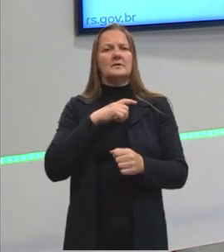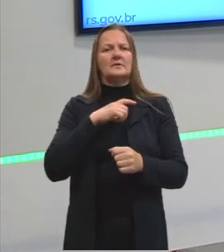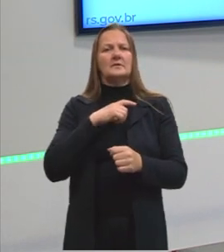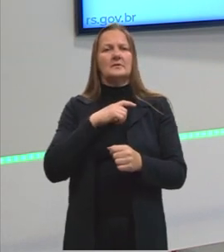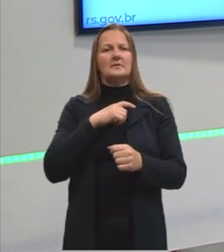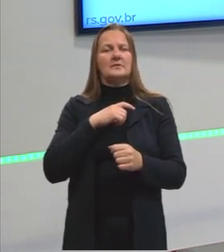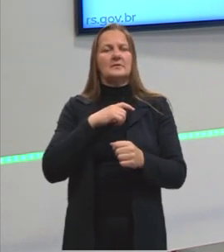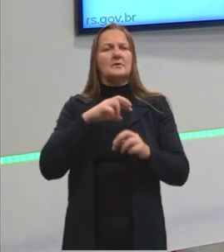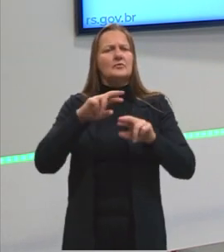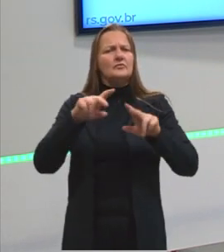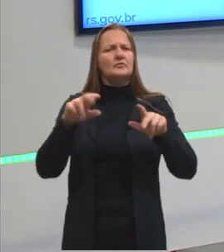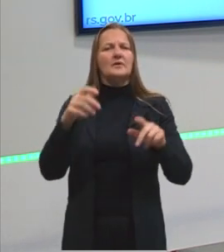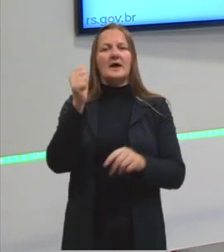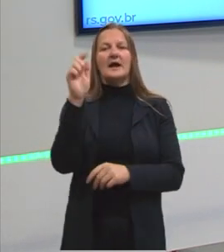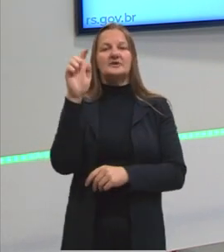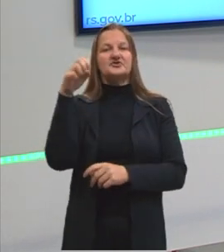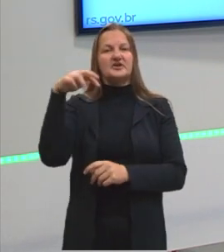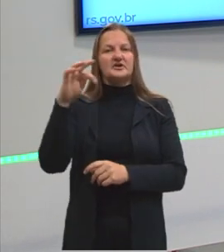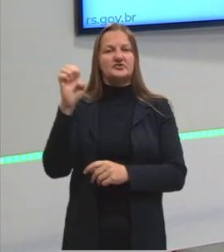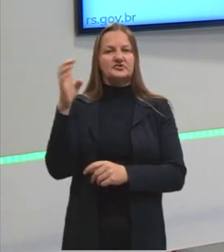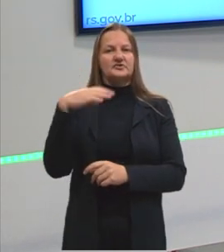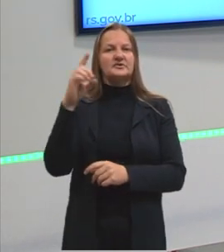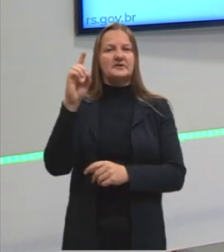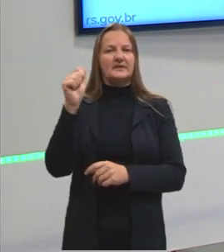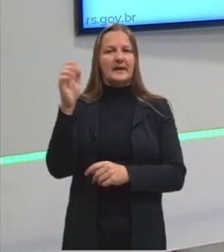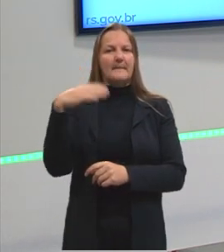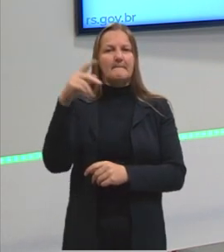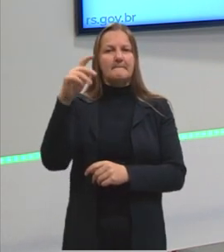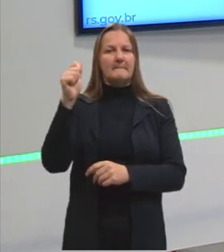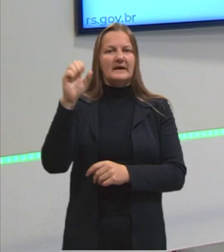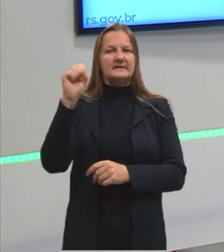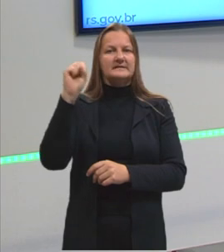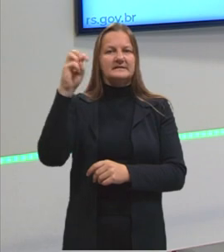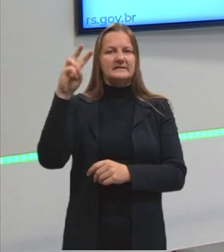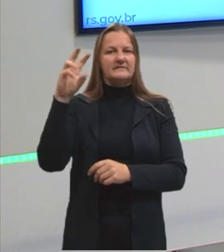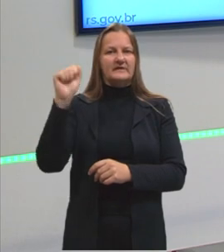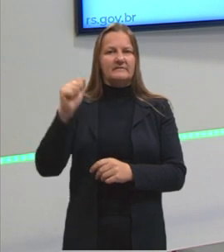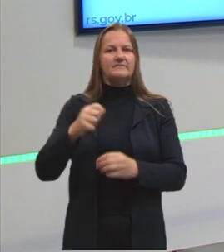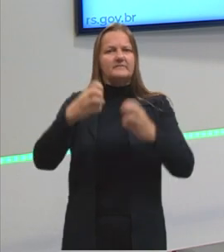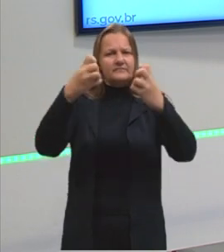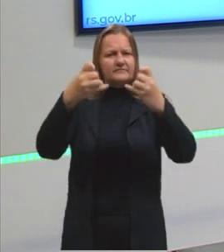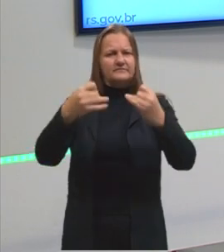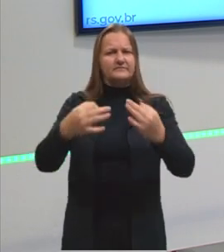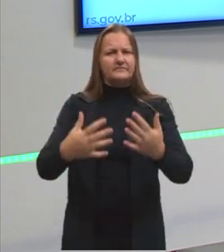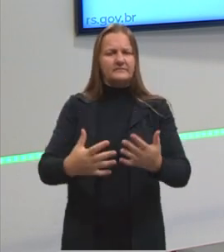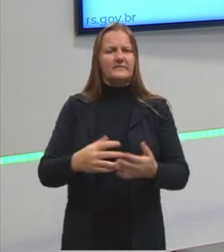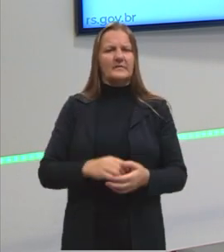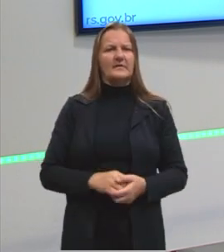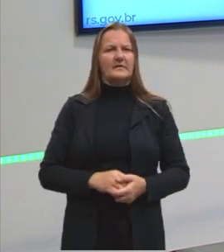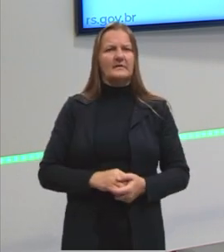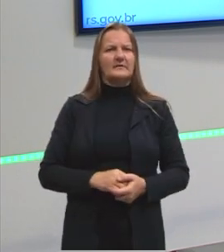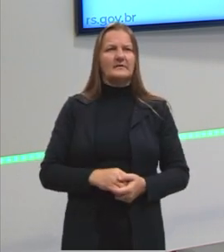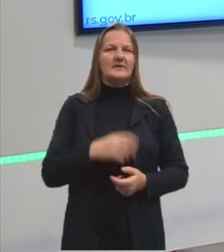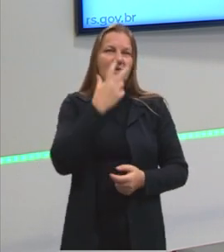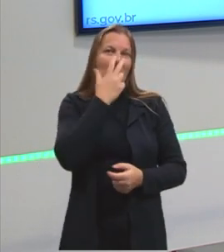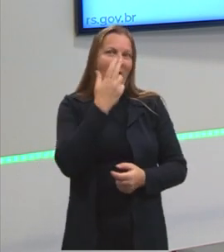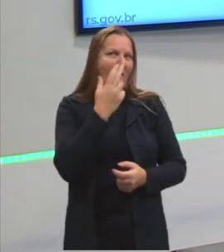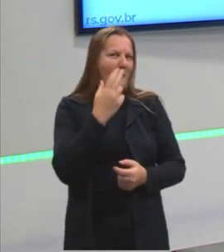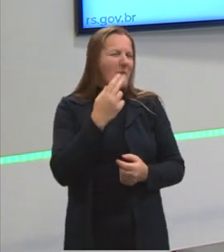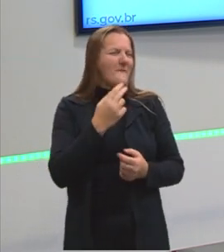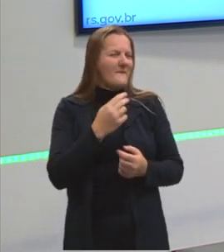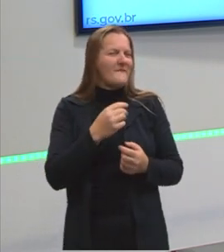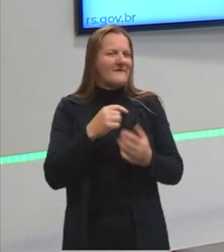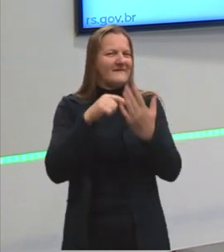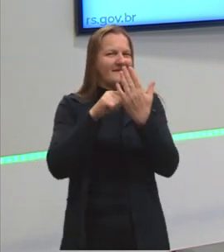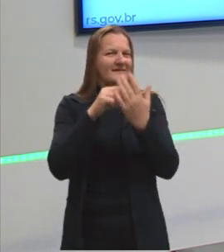esse nosso agente da passiva. E esse agente aqui é juntinho, tipo o agente 007, que é